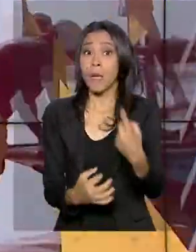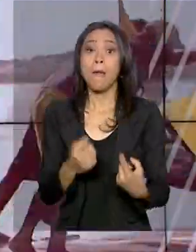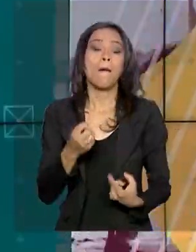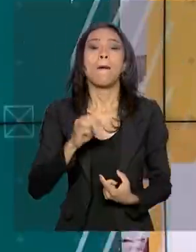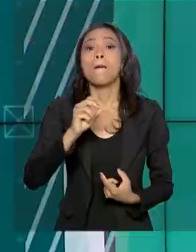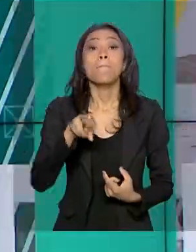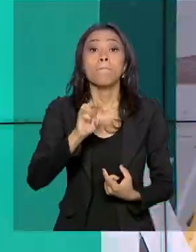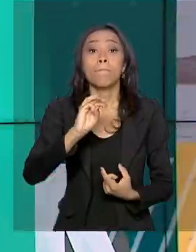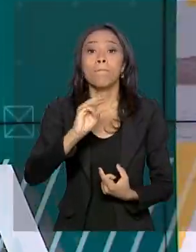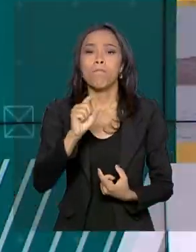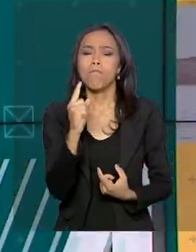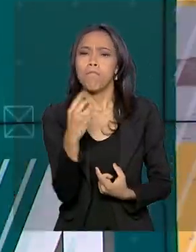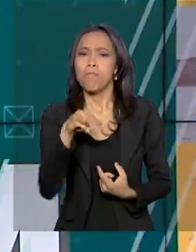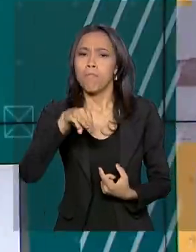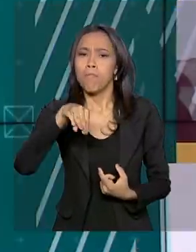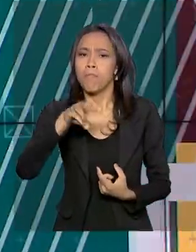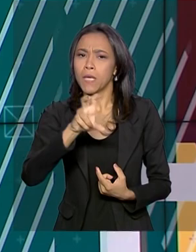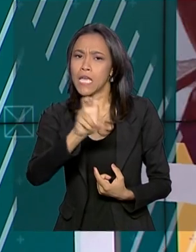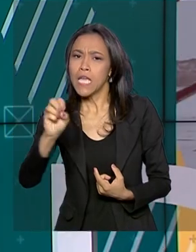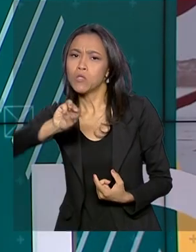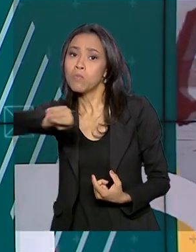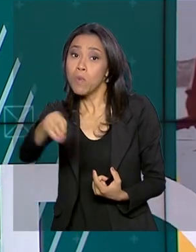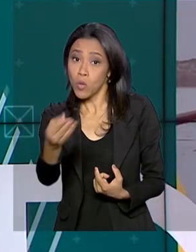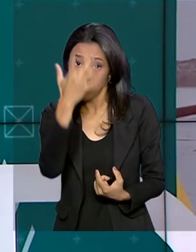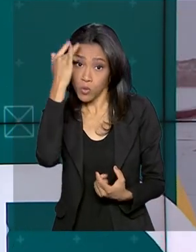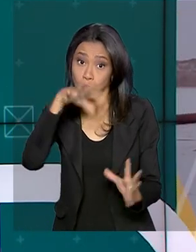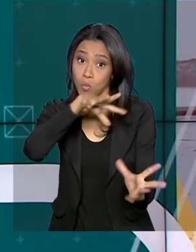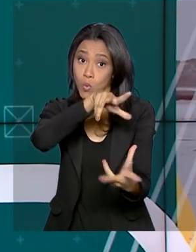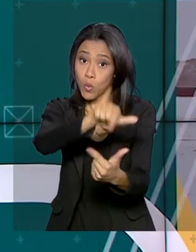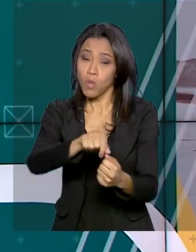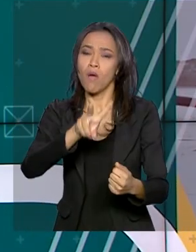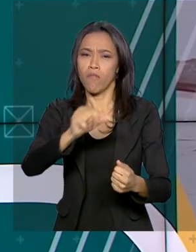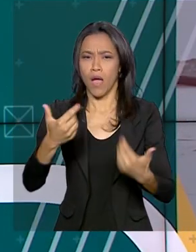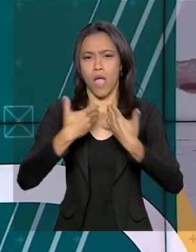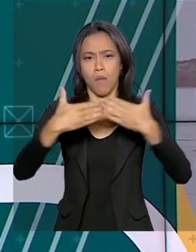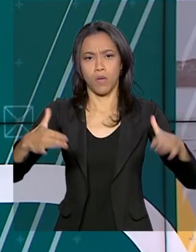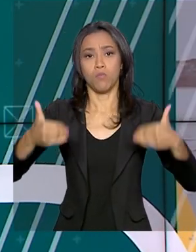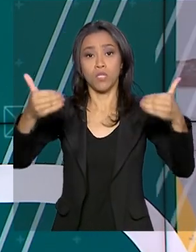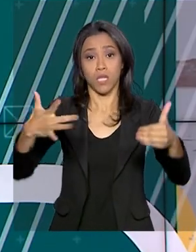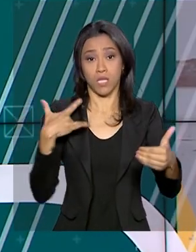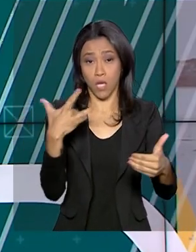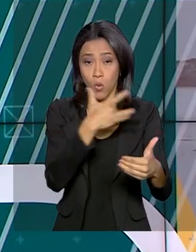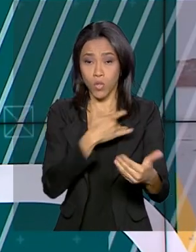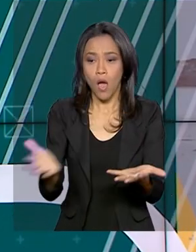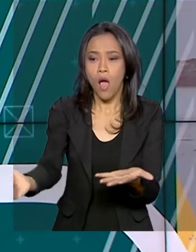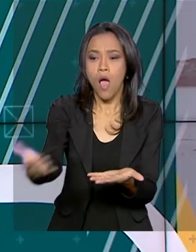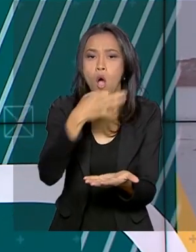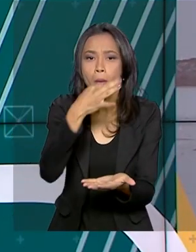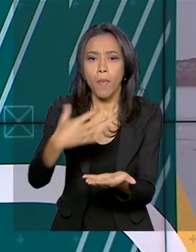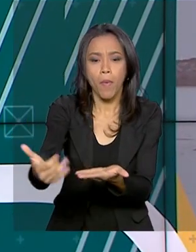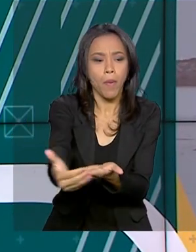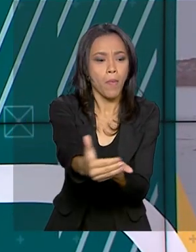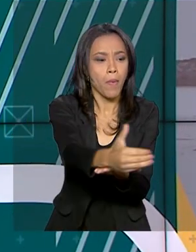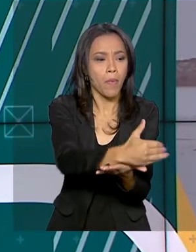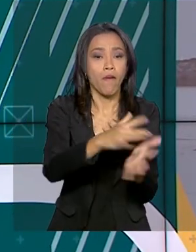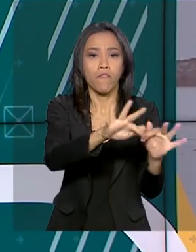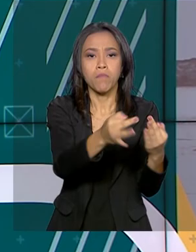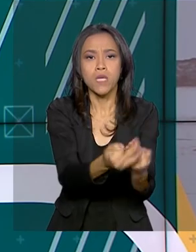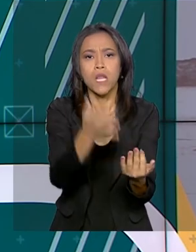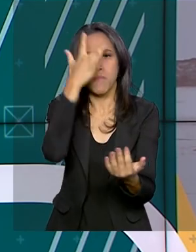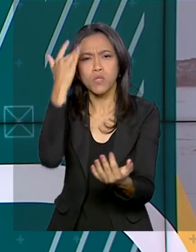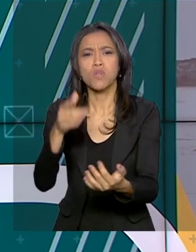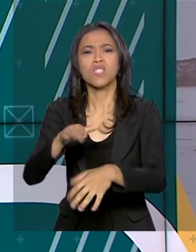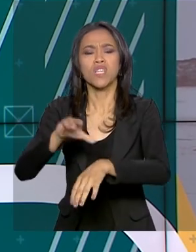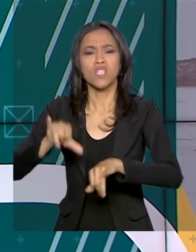no mundo. O Ministério da Saúde vai abrir uma consulta pública até 31 de outubro para colher informações de pacientes, familiares e